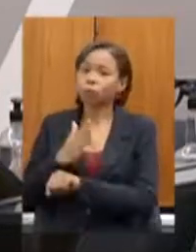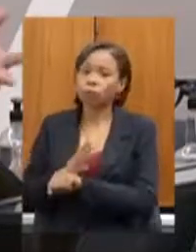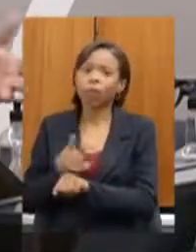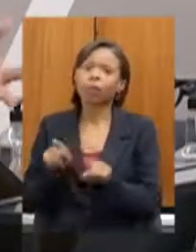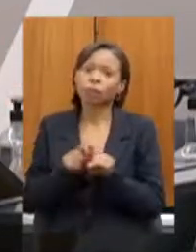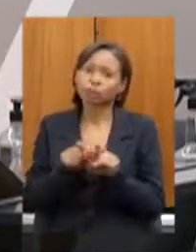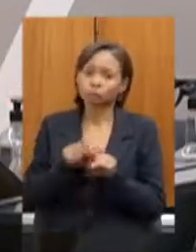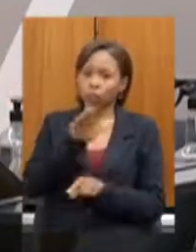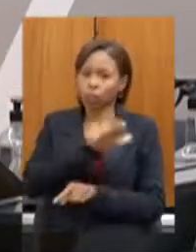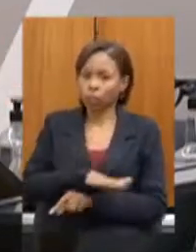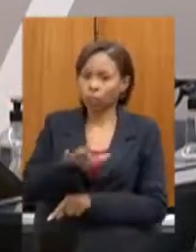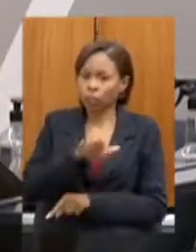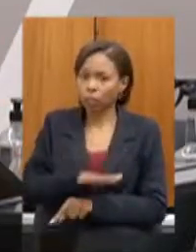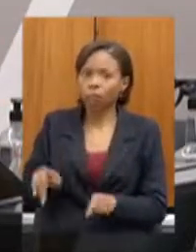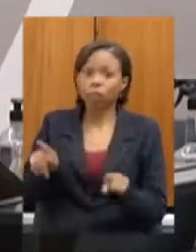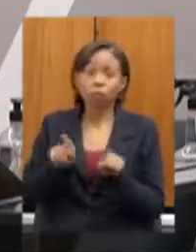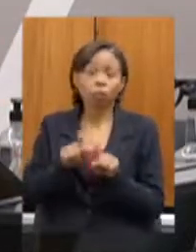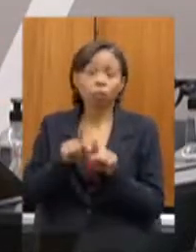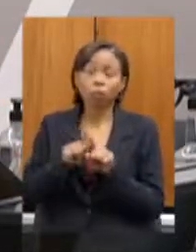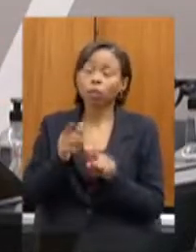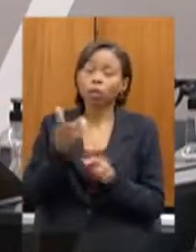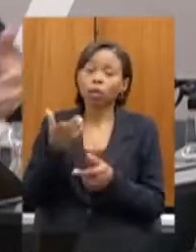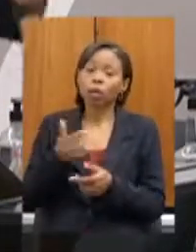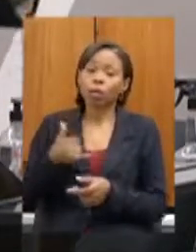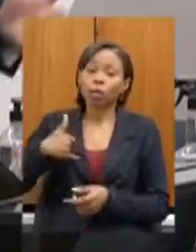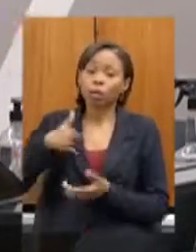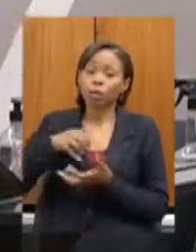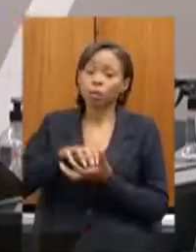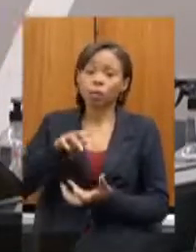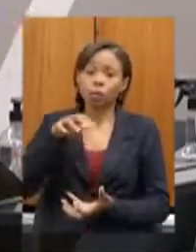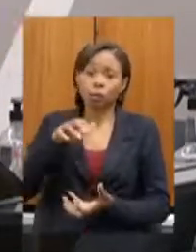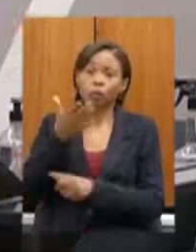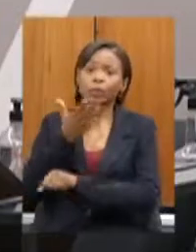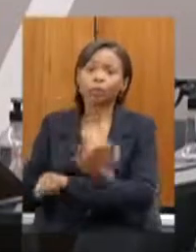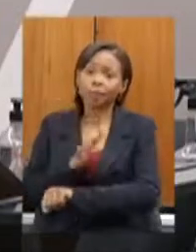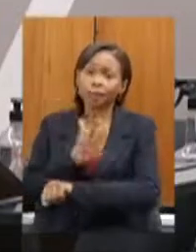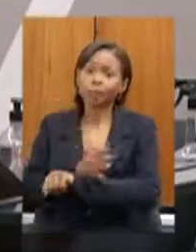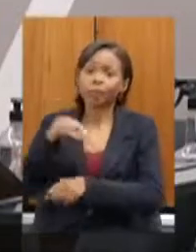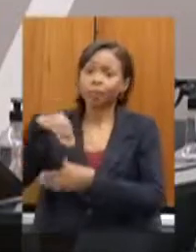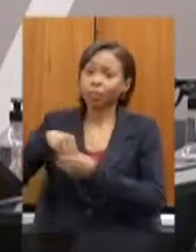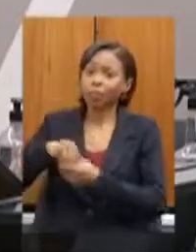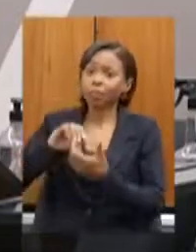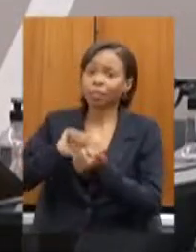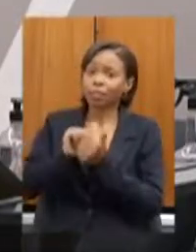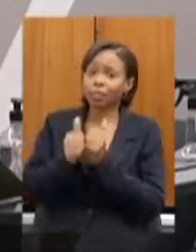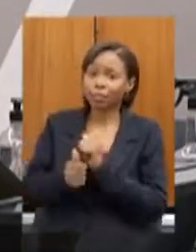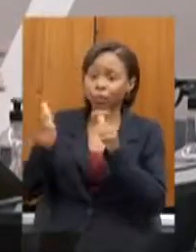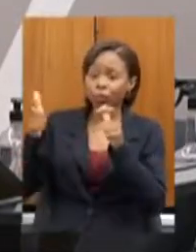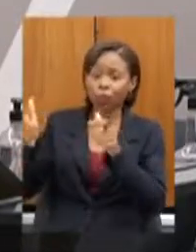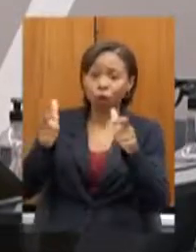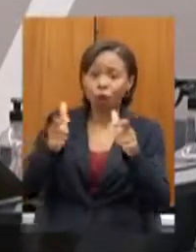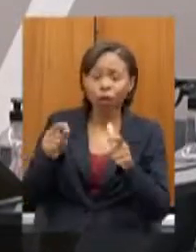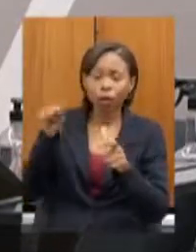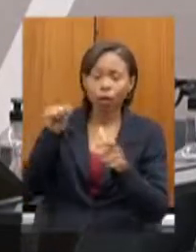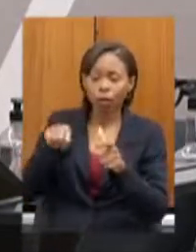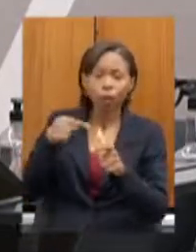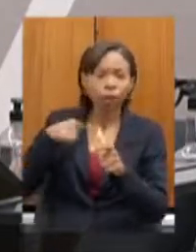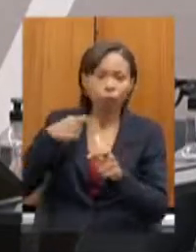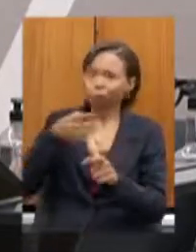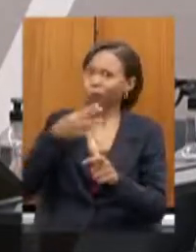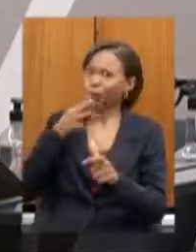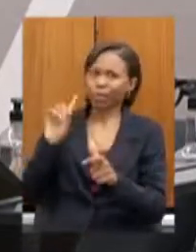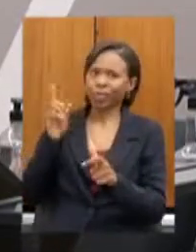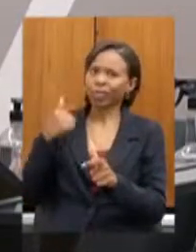realizam a prática do esporte nessas instalações que eu confesso ao senhor que eu também não conhecia só após realizar